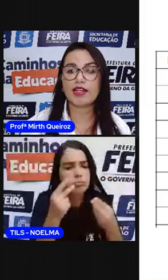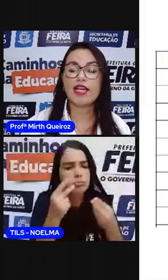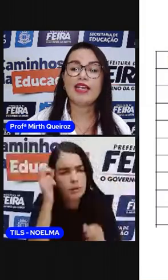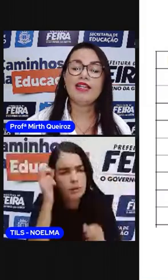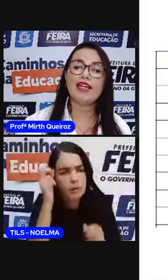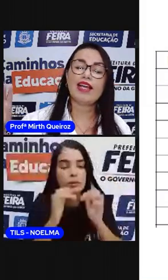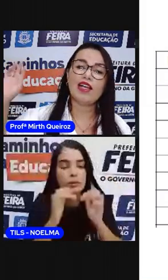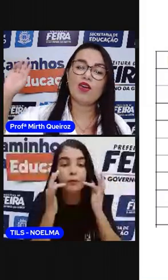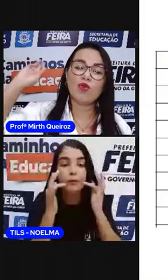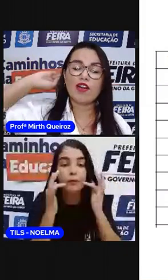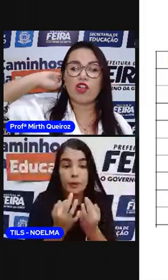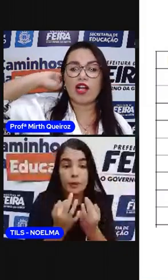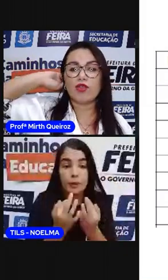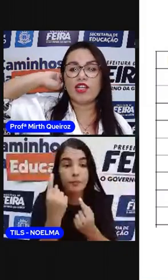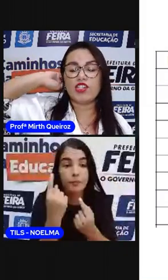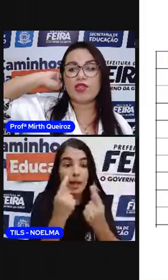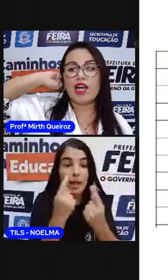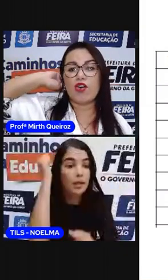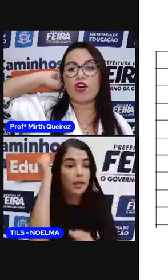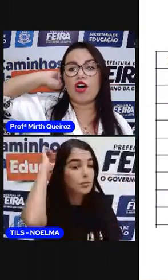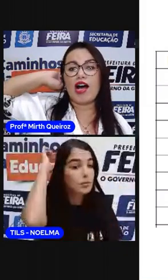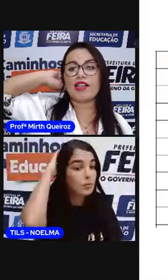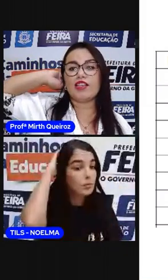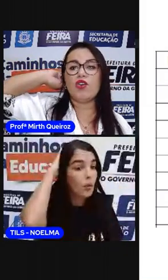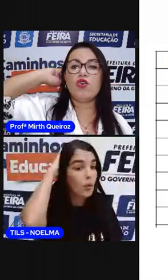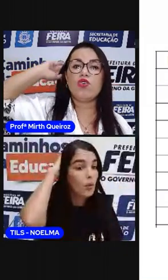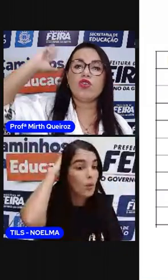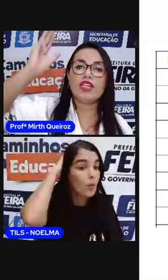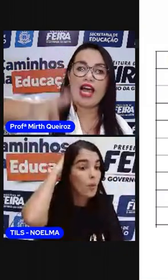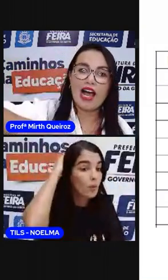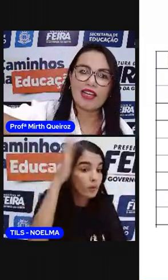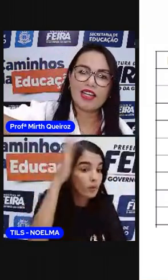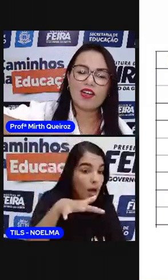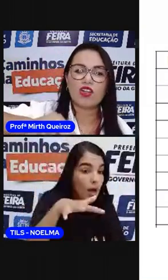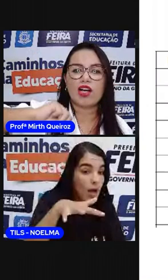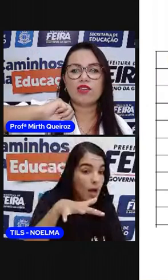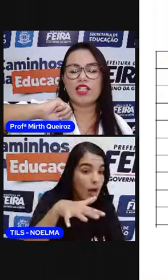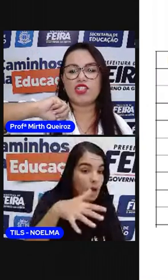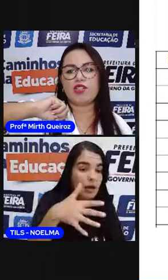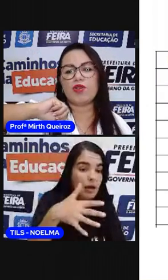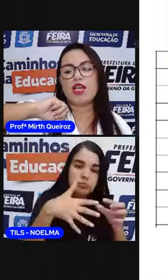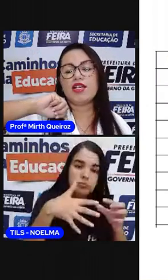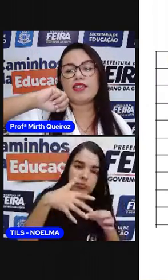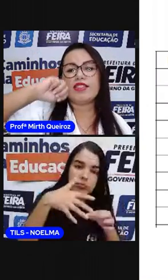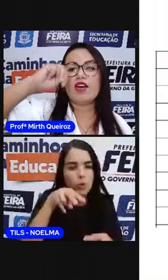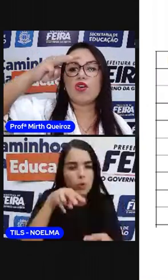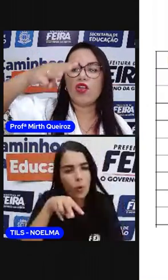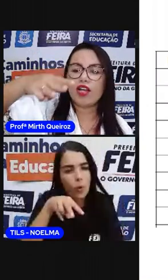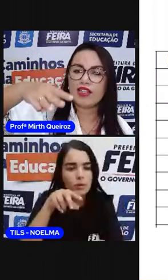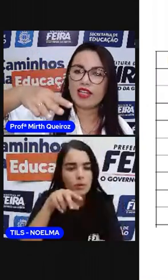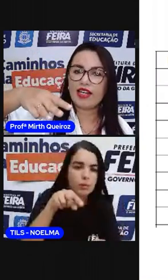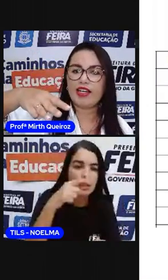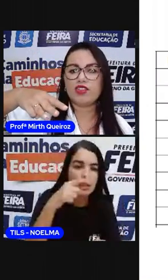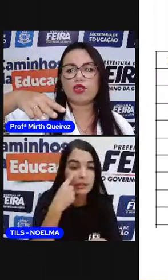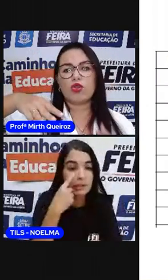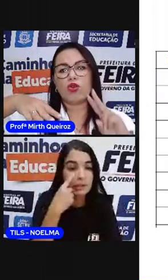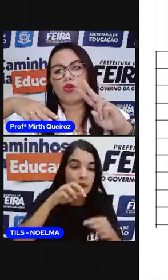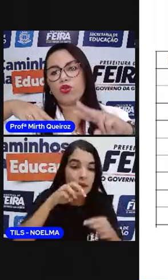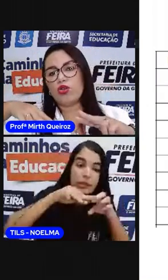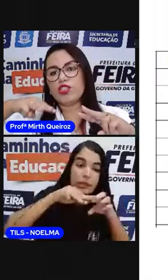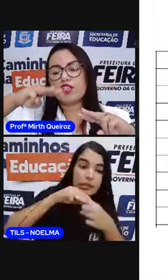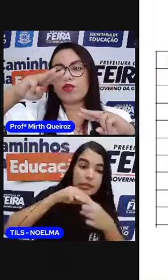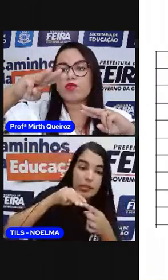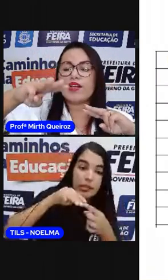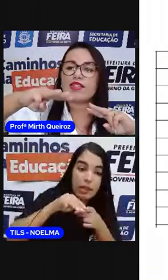quiserem. E aí, cada um vai colocar o dedinho na hora, ó. A adedônia. E aí, vai colocar o dedinho. Se eu coloquei três, eu